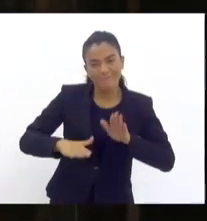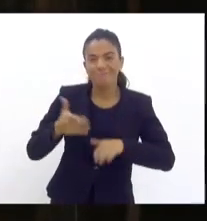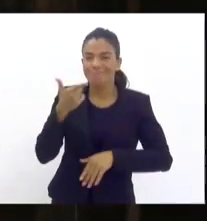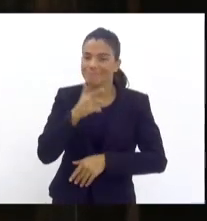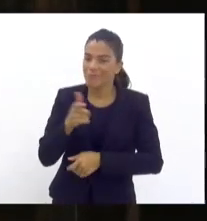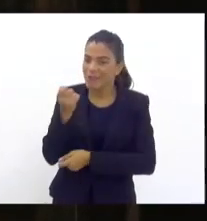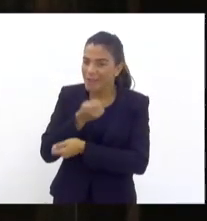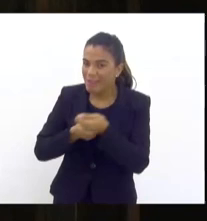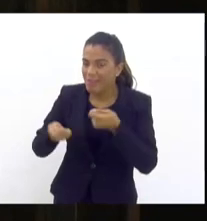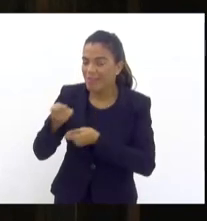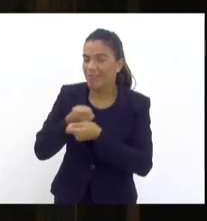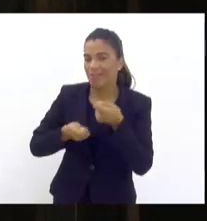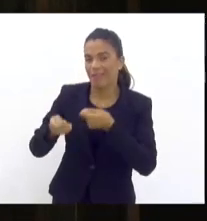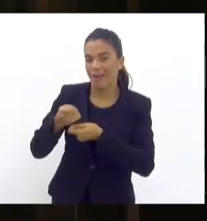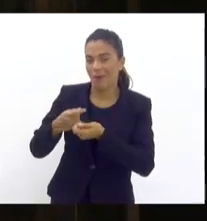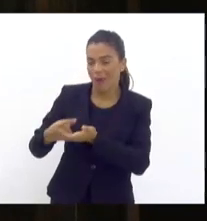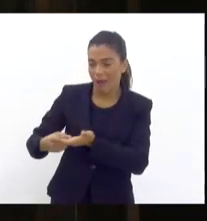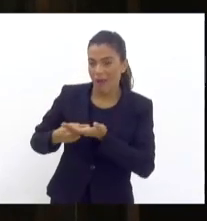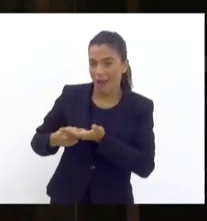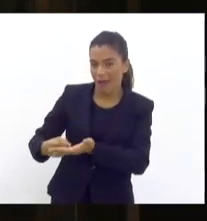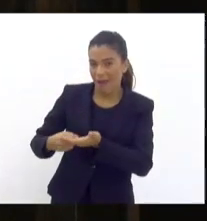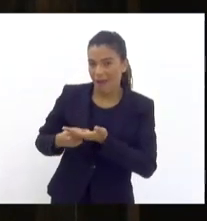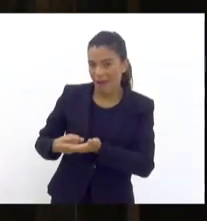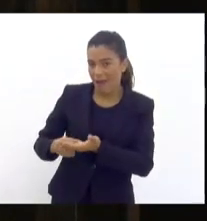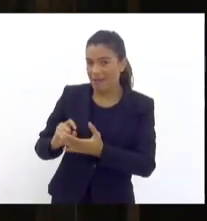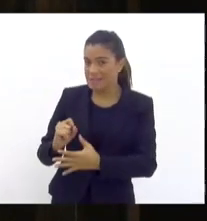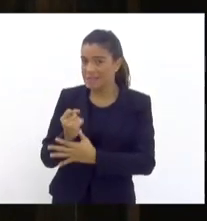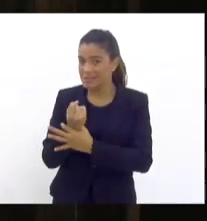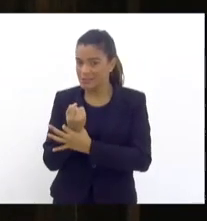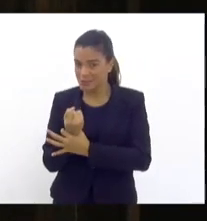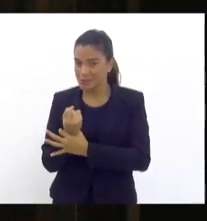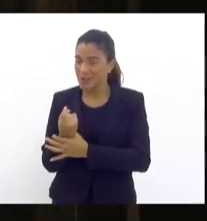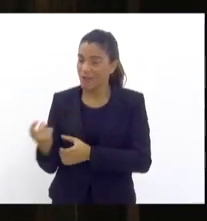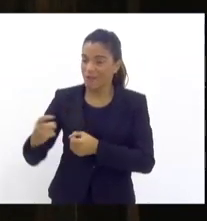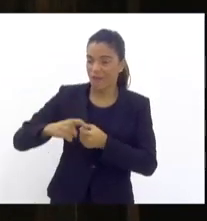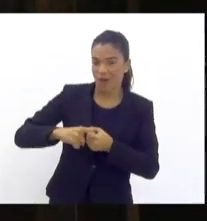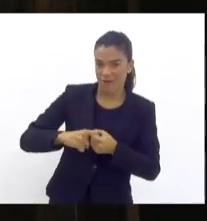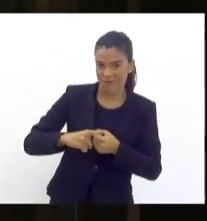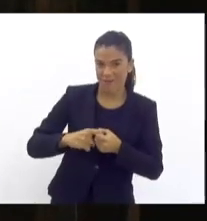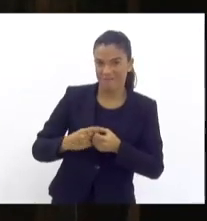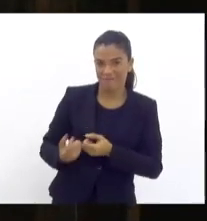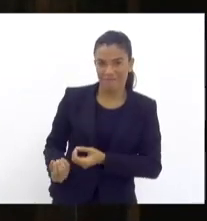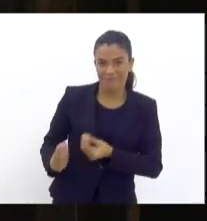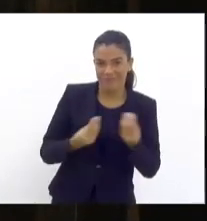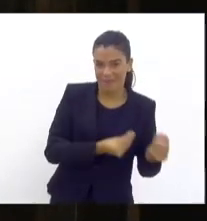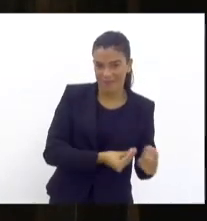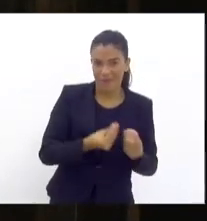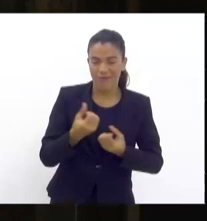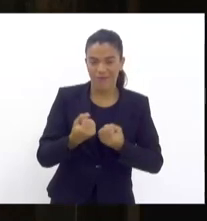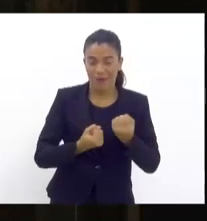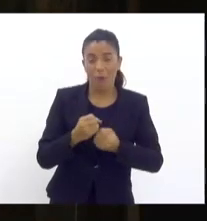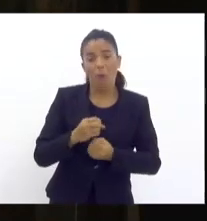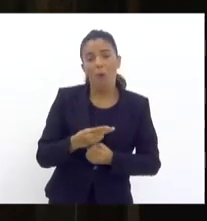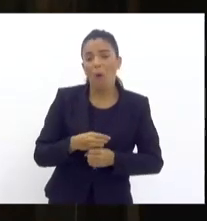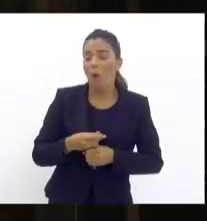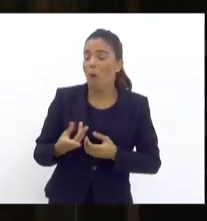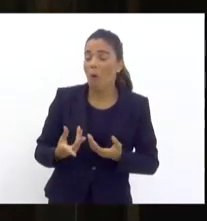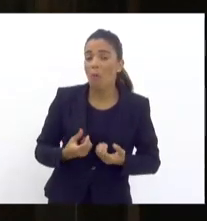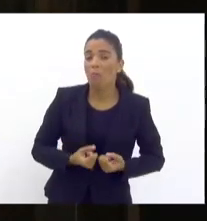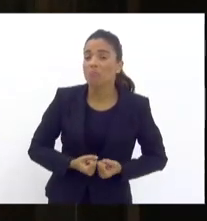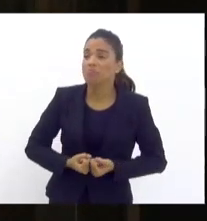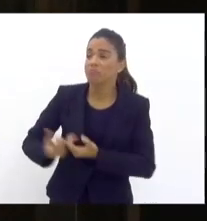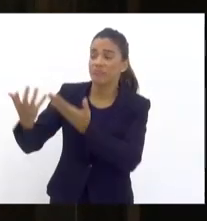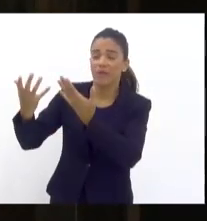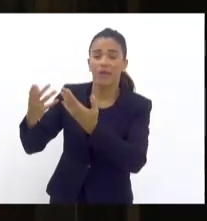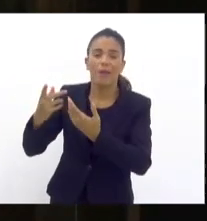uma seguradora o resgate do veículo, ou manda para outros estados, para fora do Brasil,